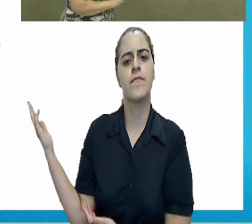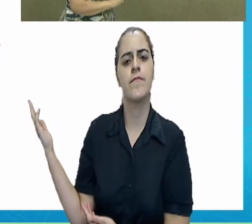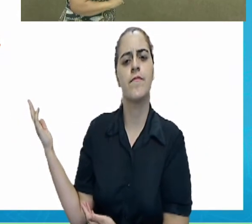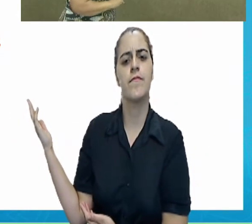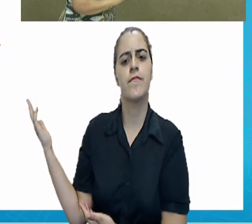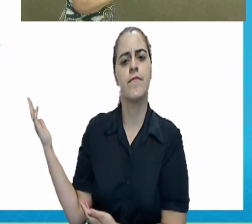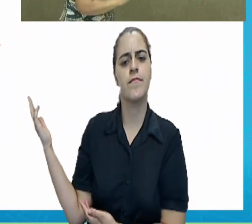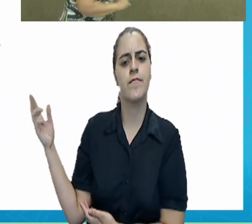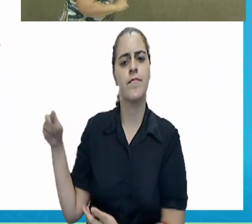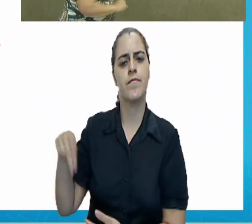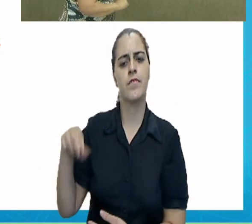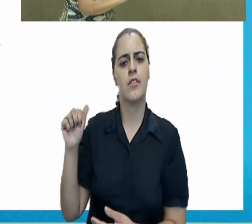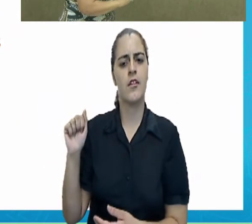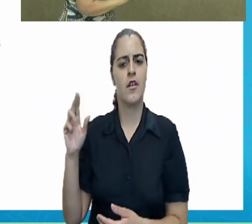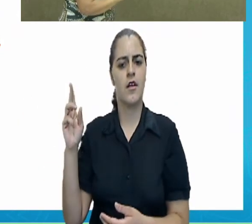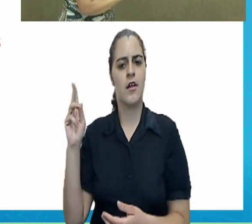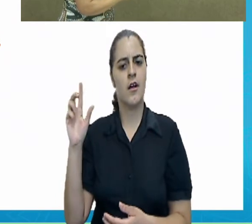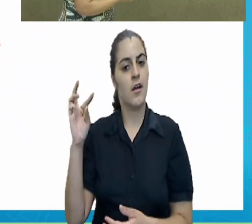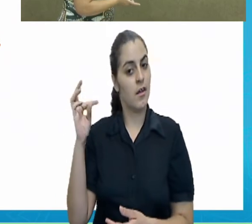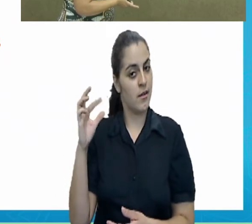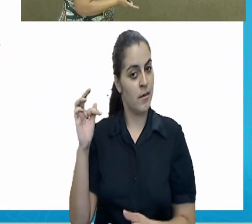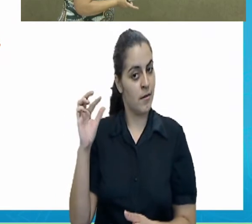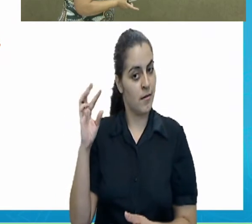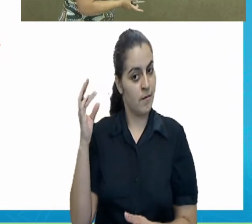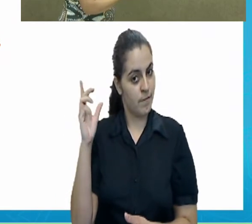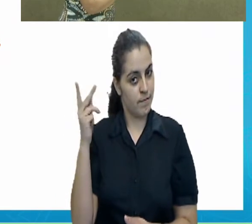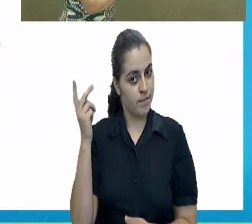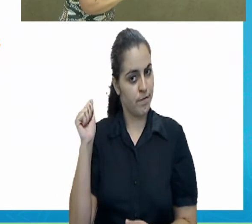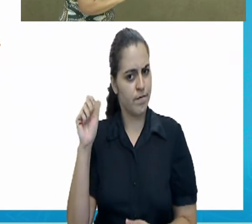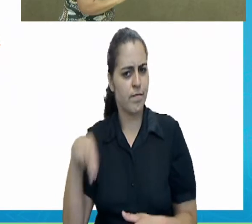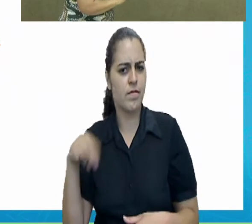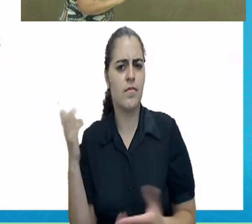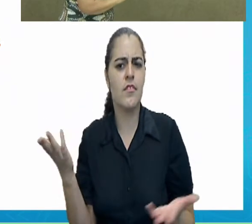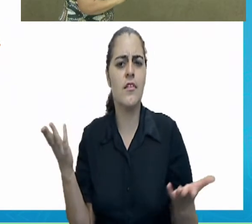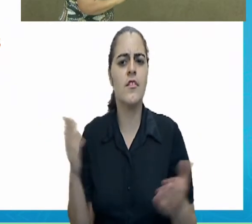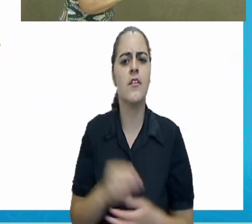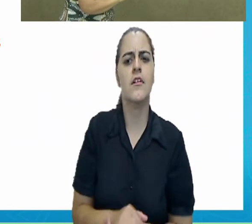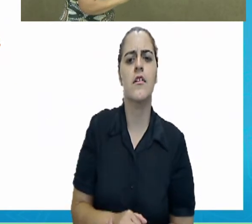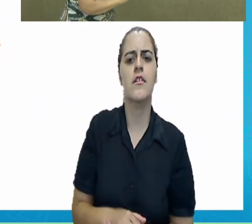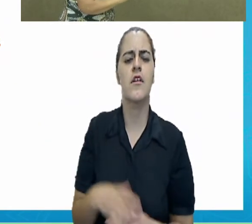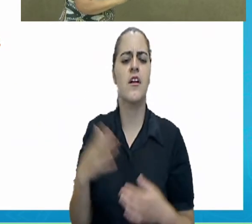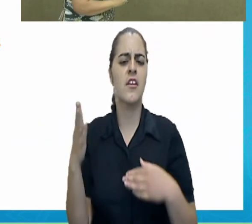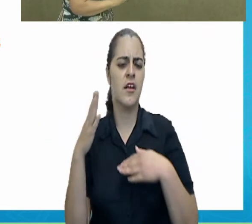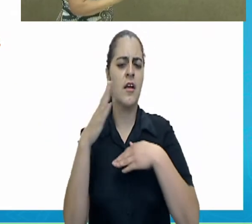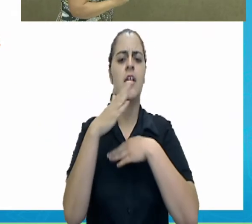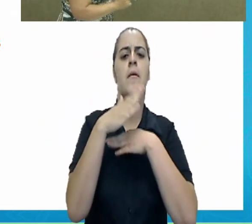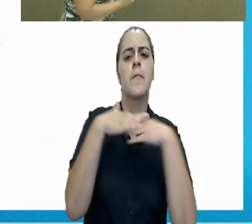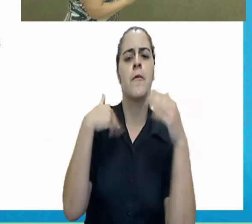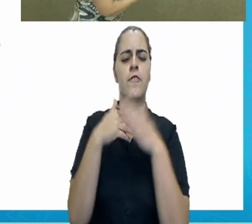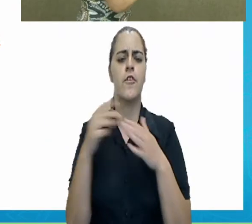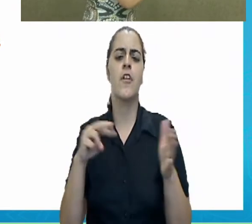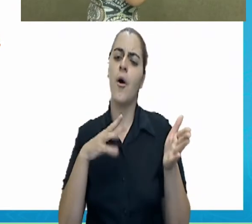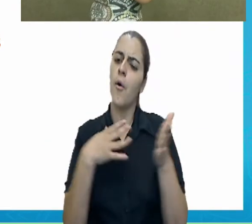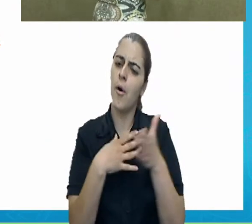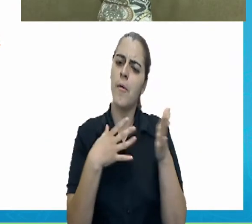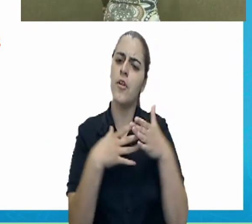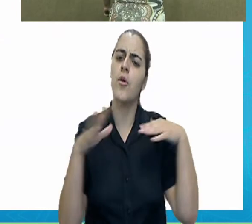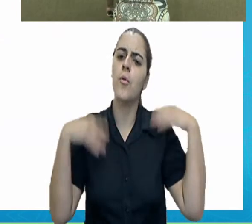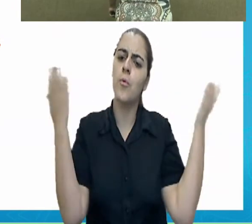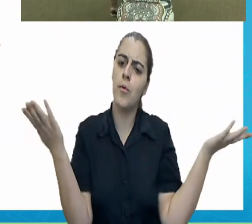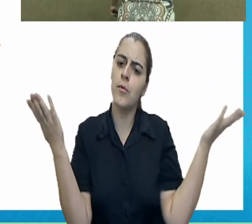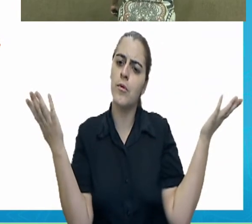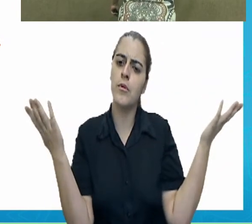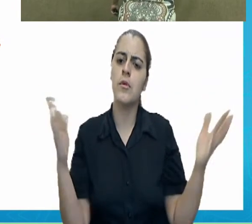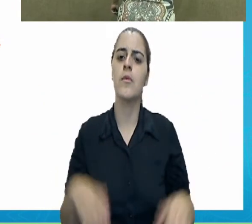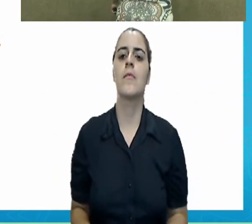astrônomo. Natan é um especialista ou ele é um amador? Então nós já sabemos